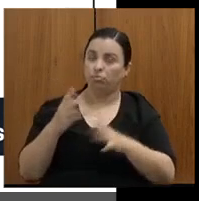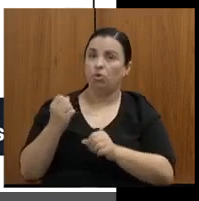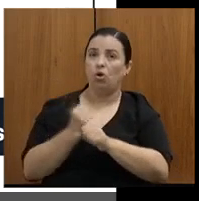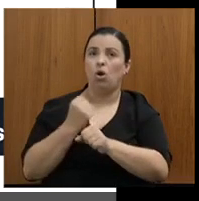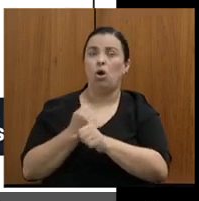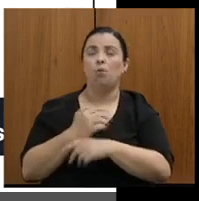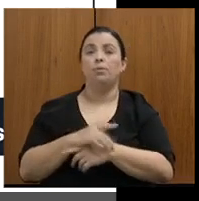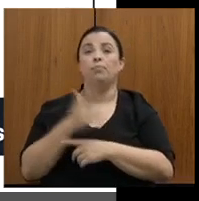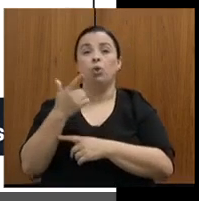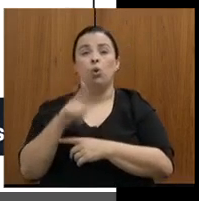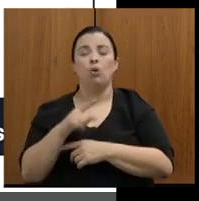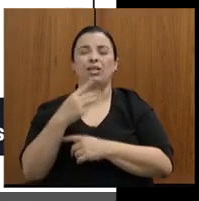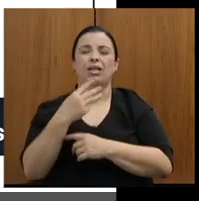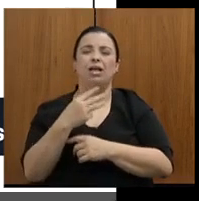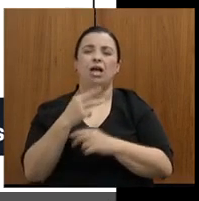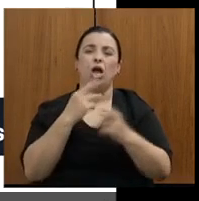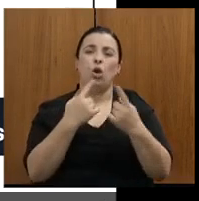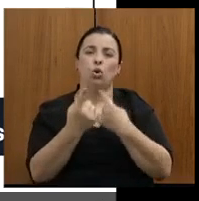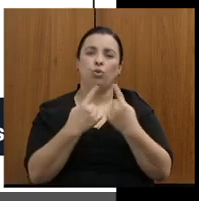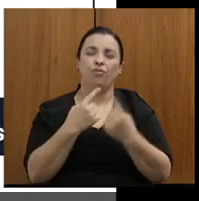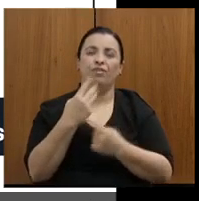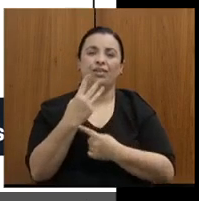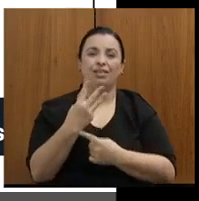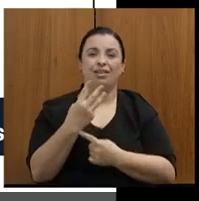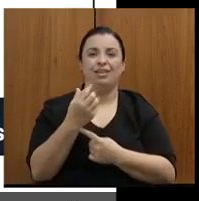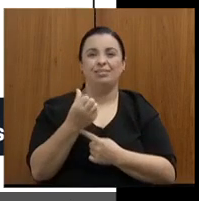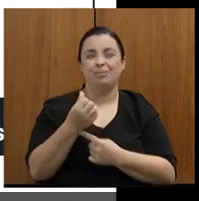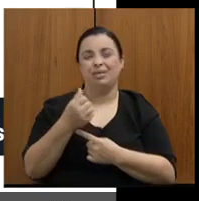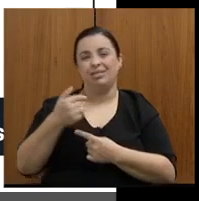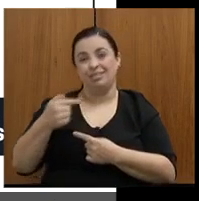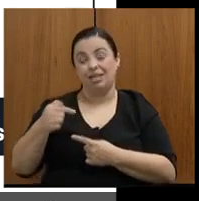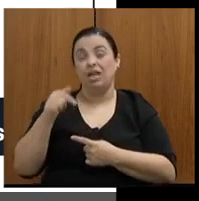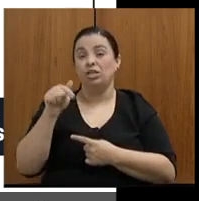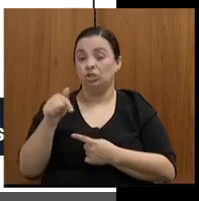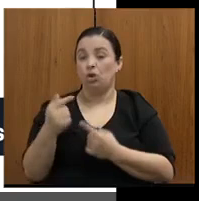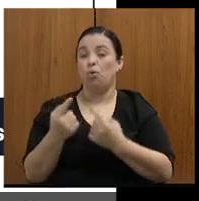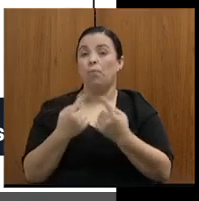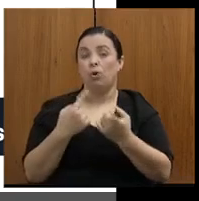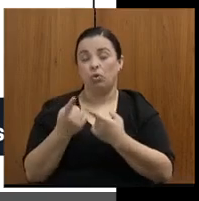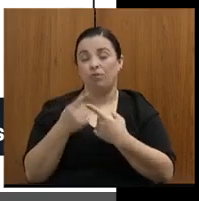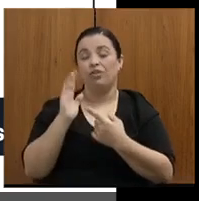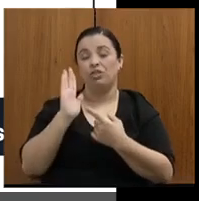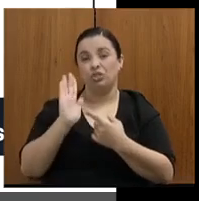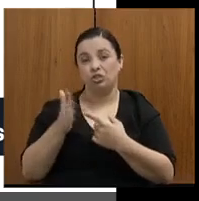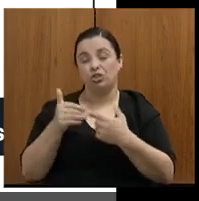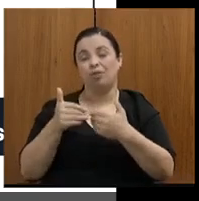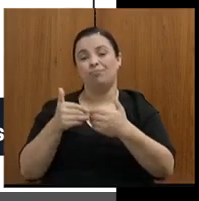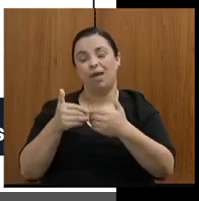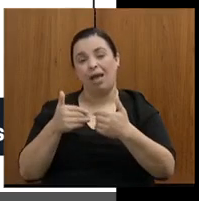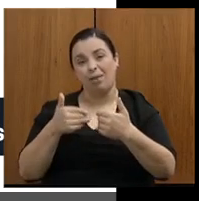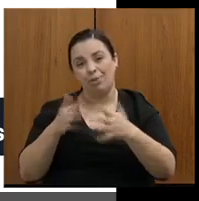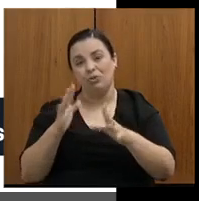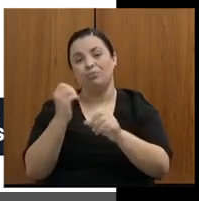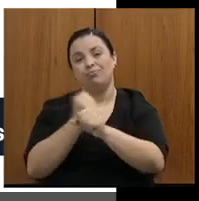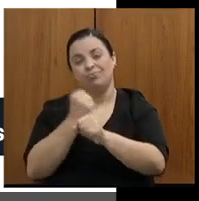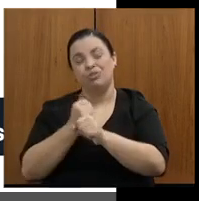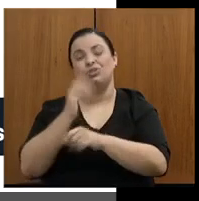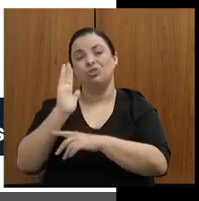dela, uma rodovia tão desejada aí, que também tivemos a oportunidade de iniciar, ou vamos seguindo,